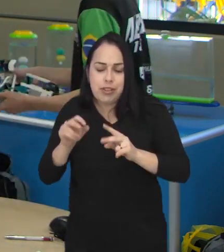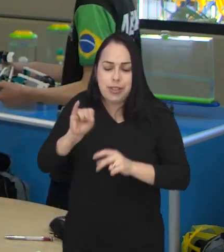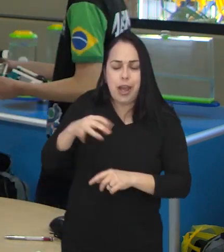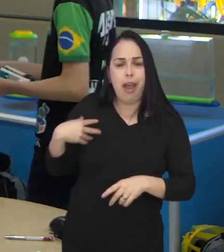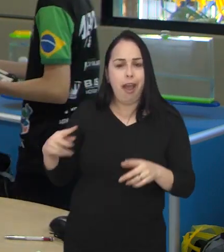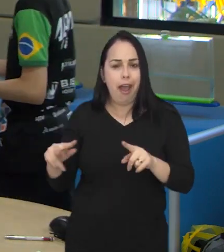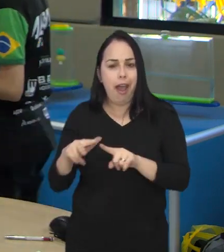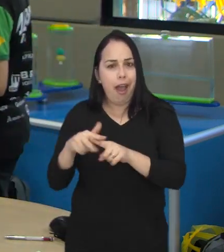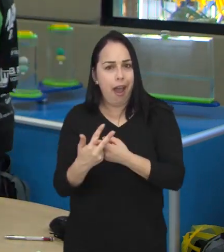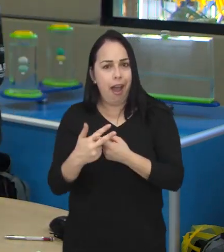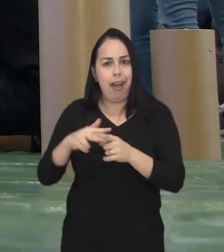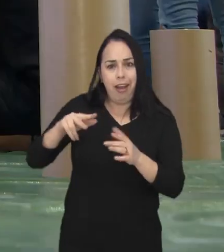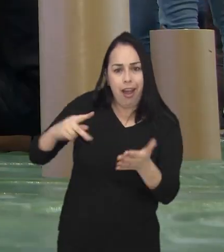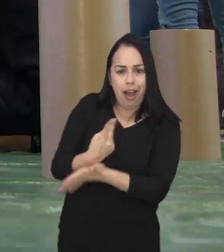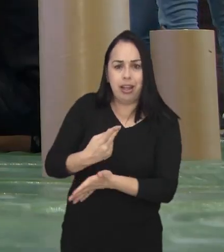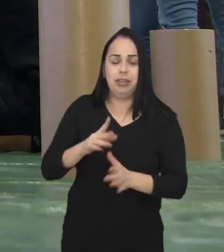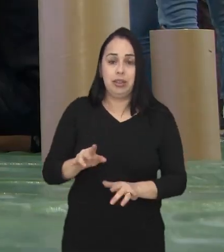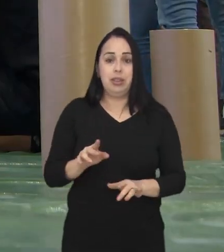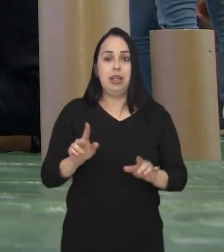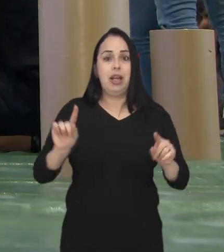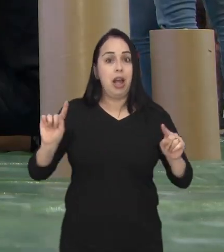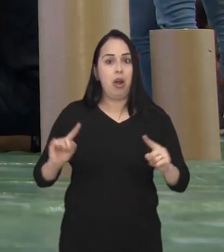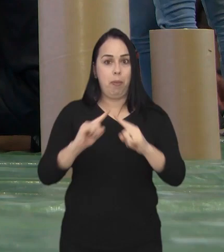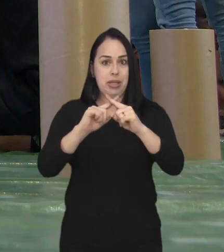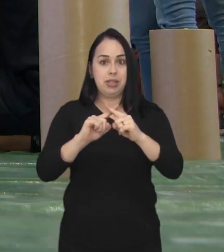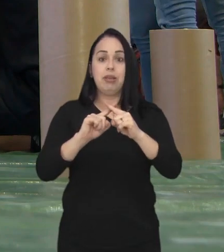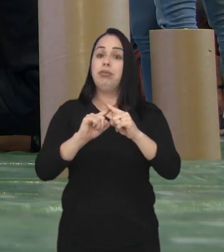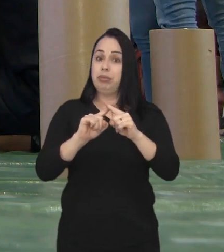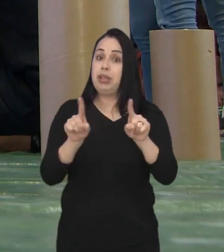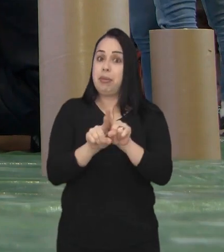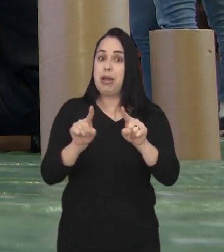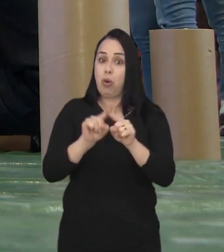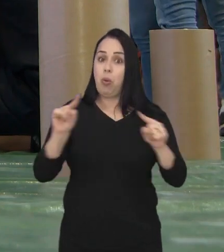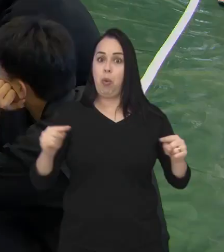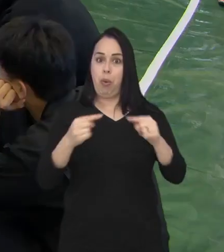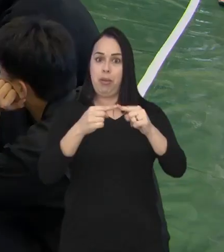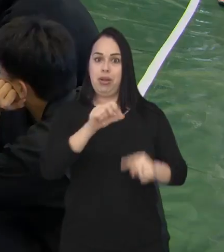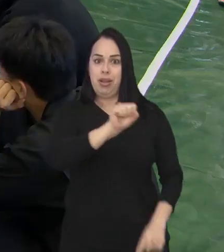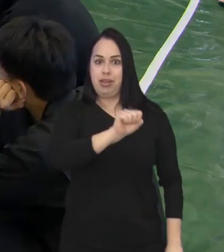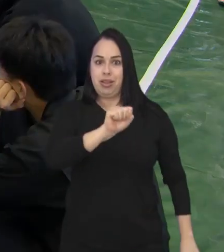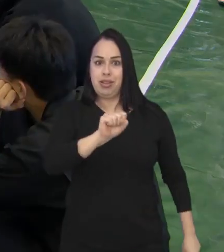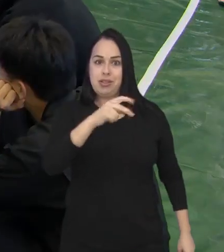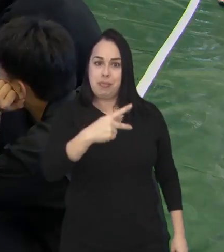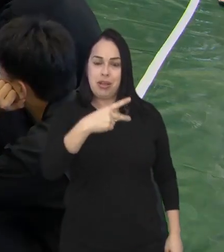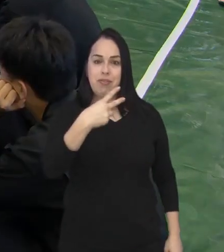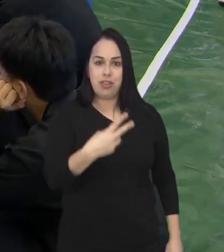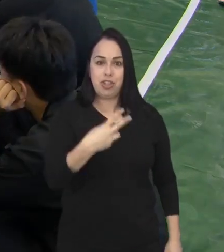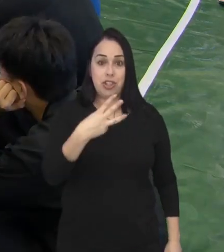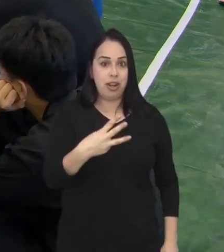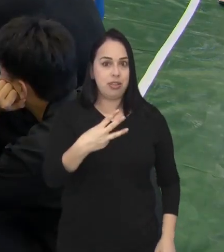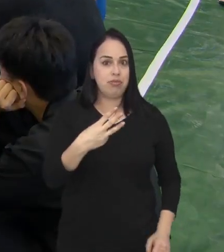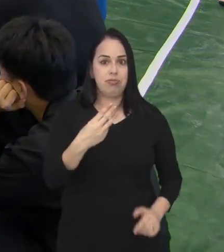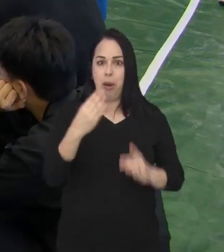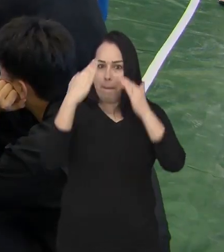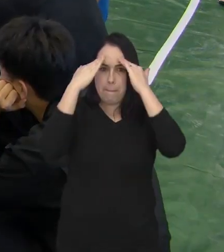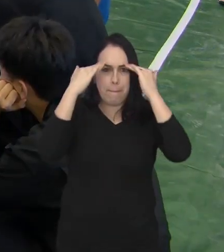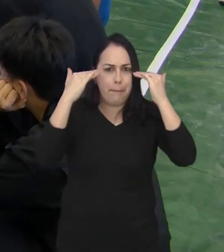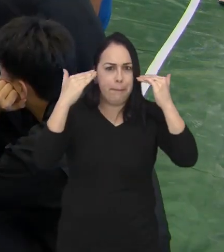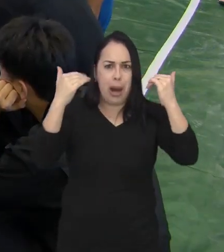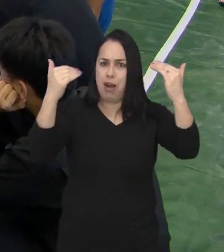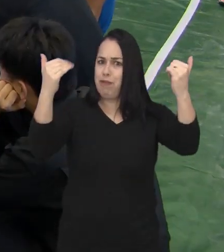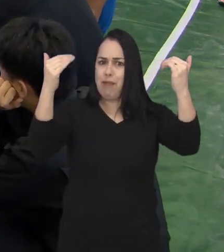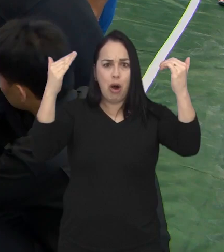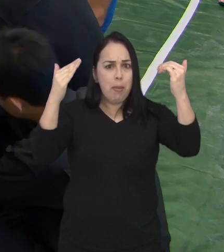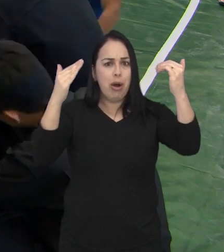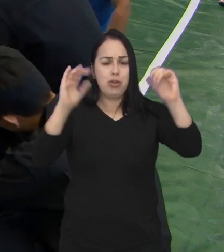dando de errado nesse último momento. A competição faz parte do SSP-23, o Space Studies Program, considerado o maior